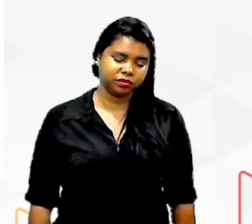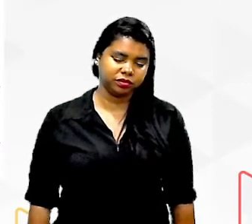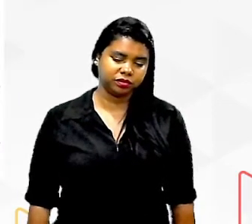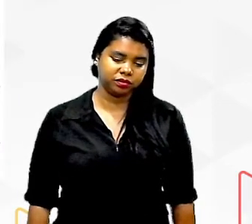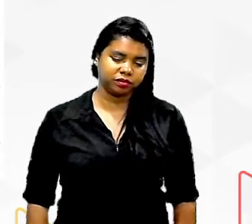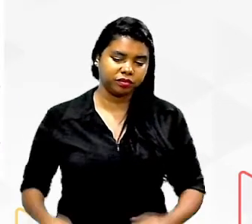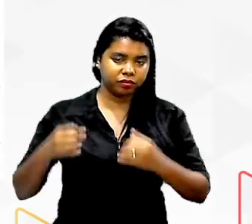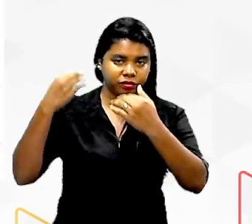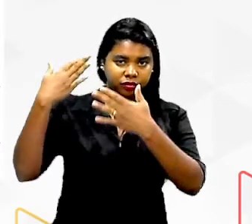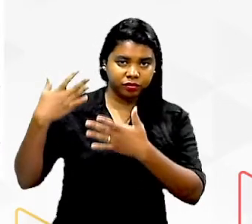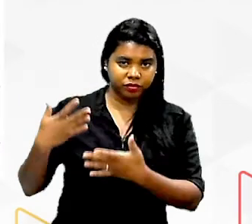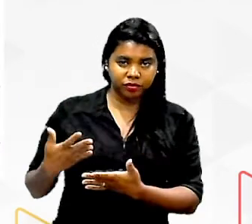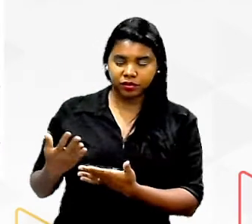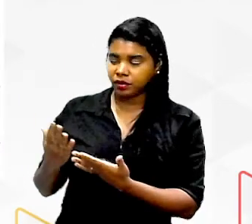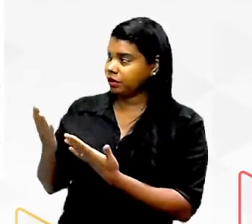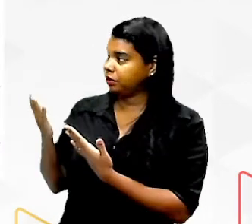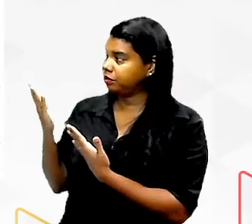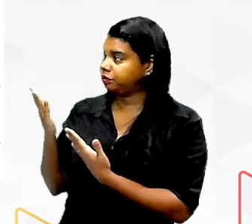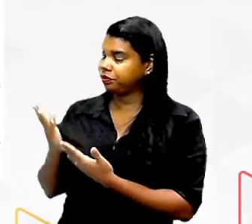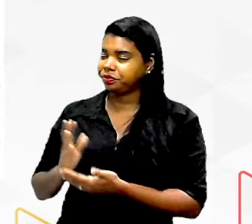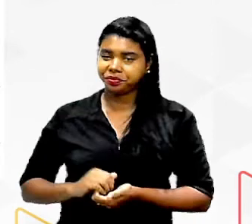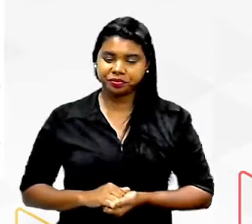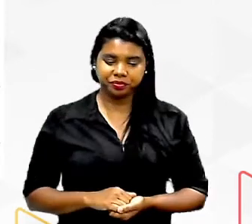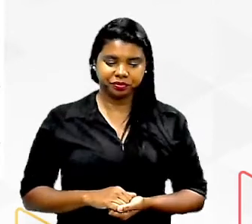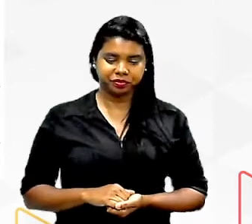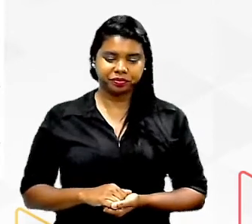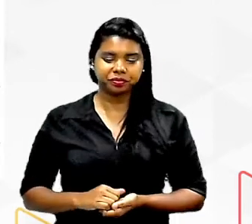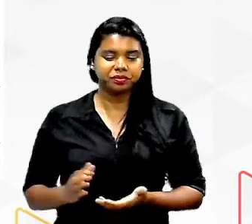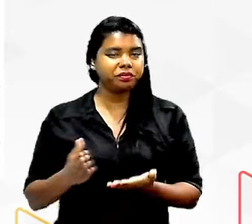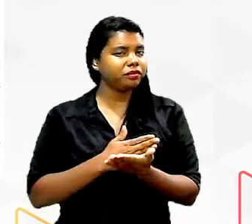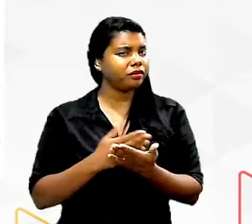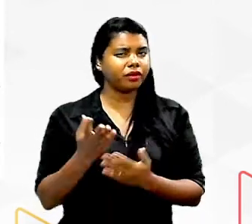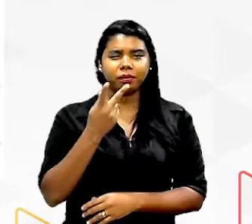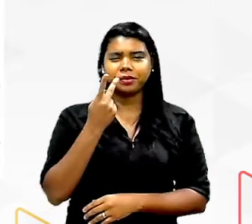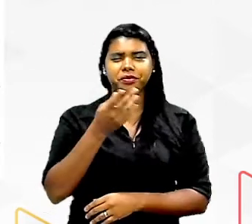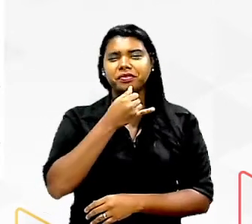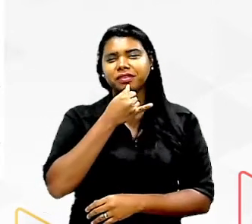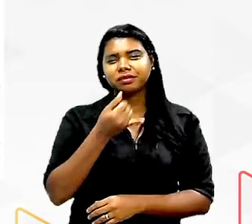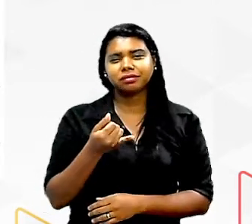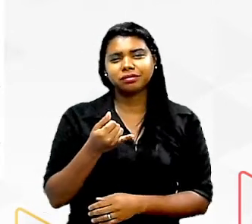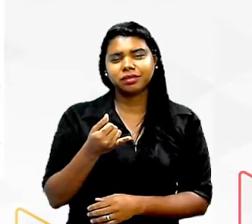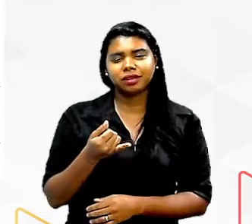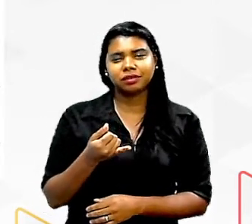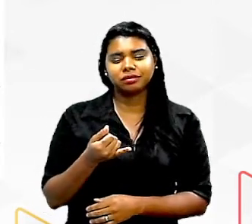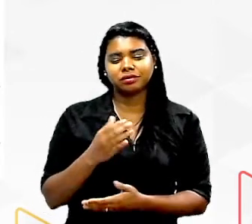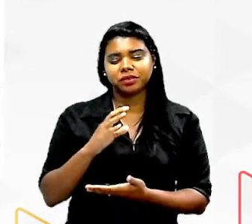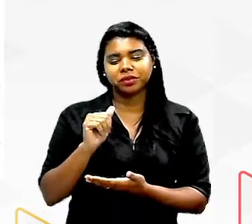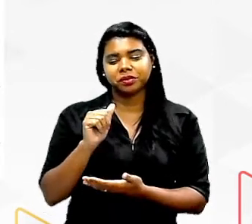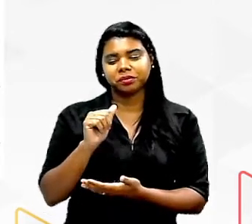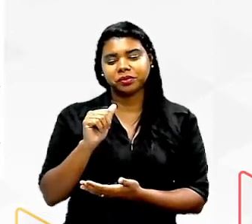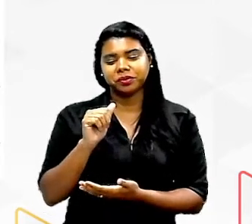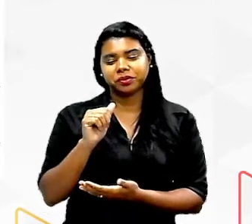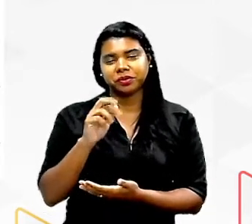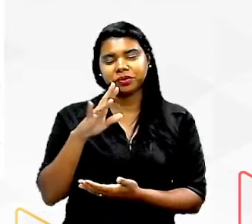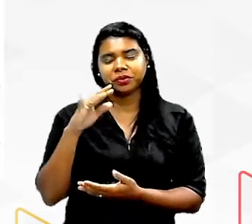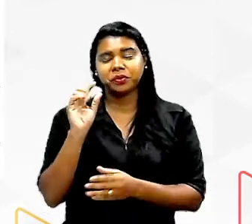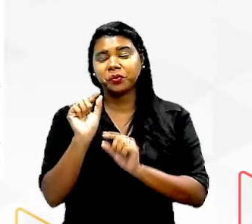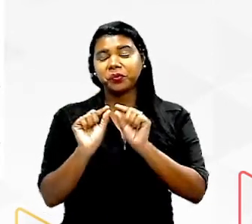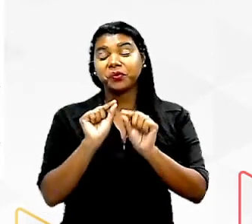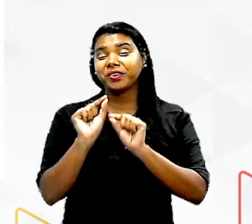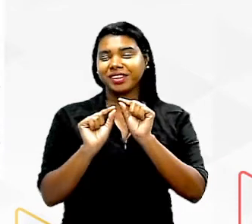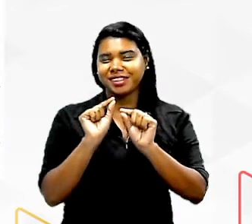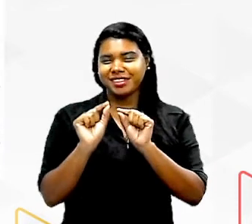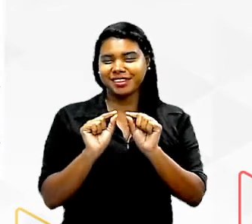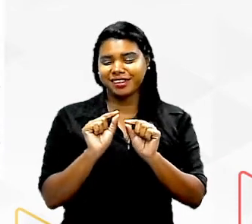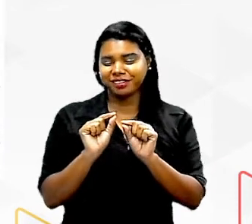um pouquinho sobre esses macronutrientes então a gente começou falando aí sobre os carboidratos então o que são os